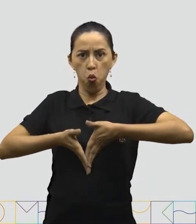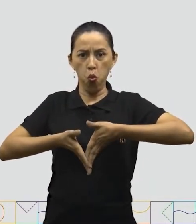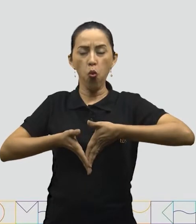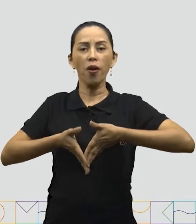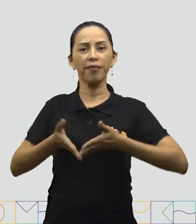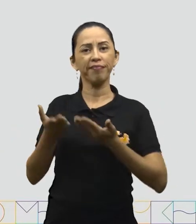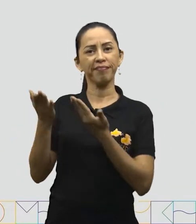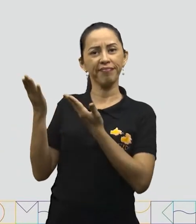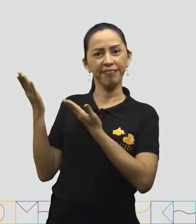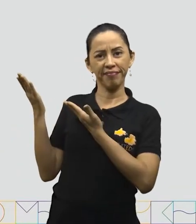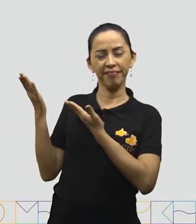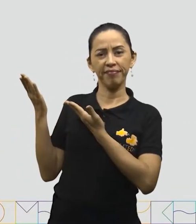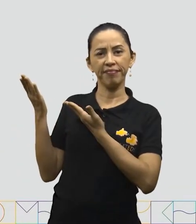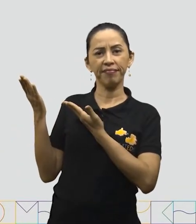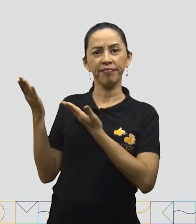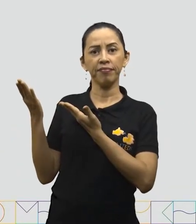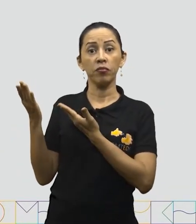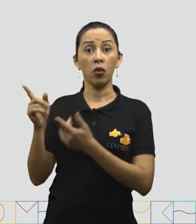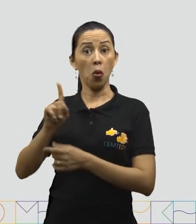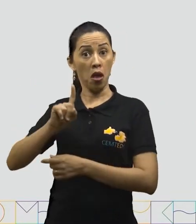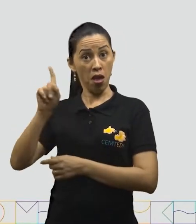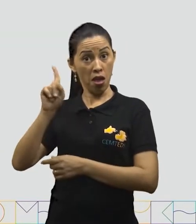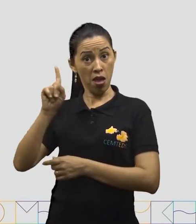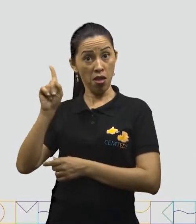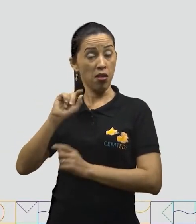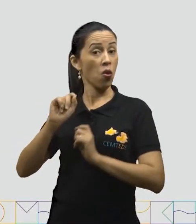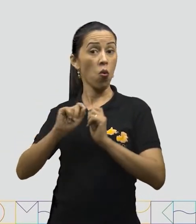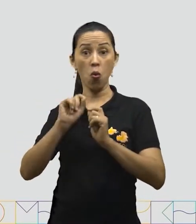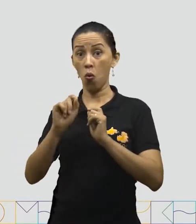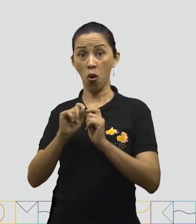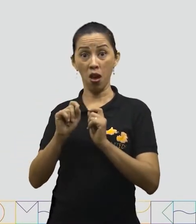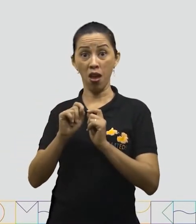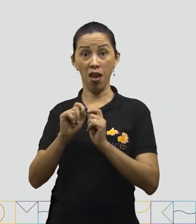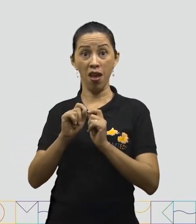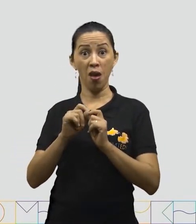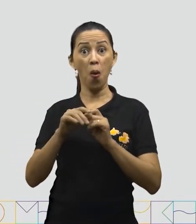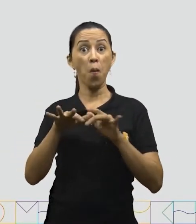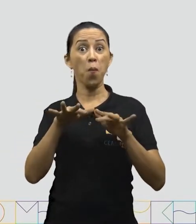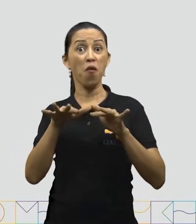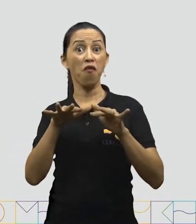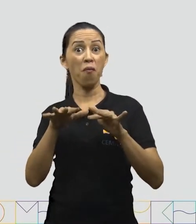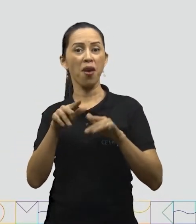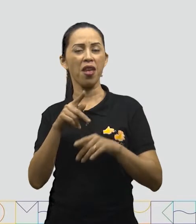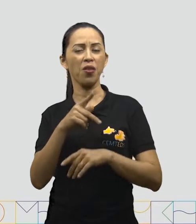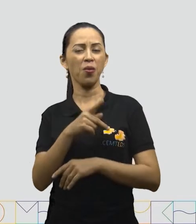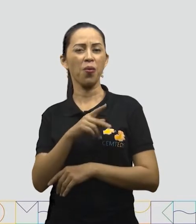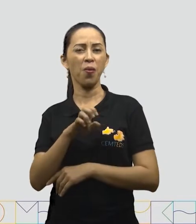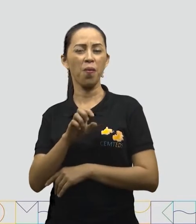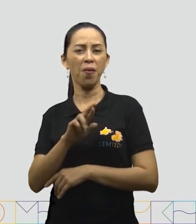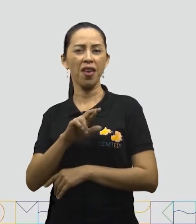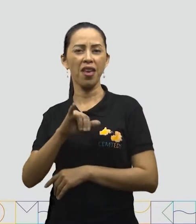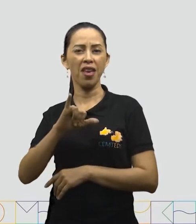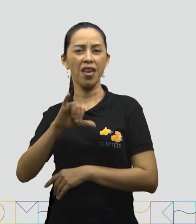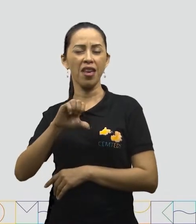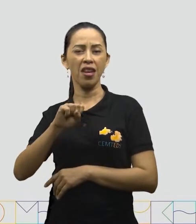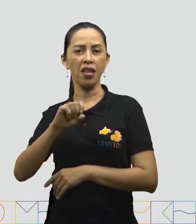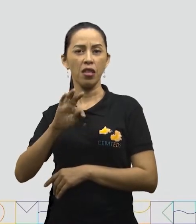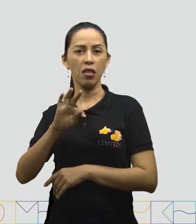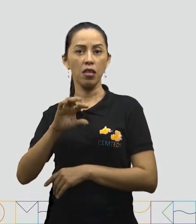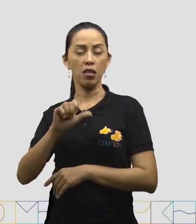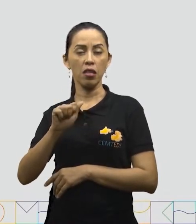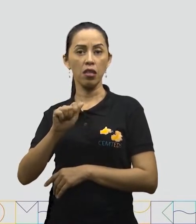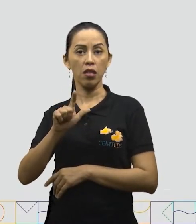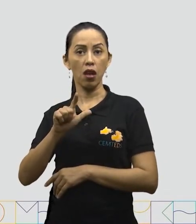ação gera os movimentos peristálticos. Posteriormente, o bolo alimentar passa pela faringe e, em